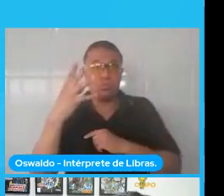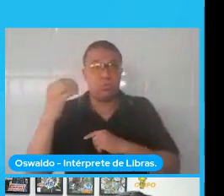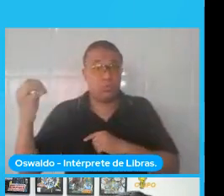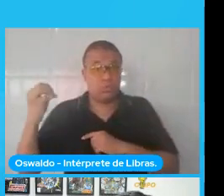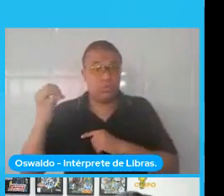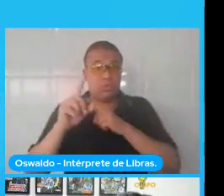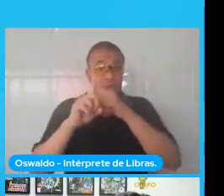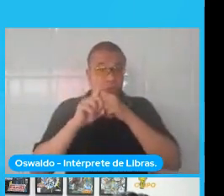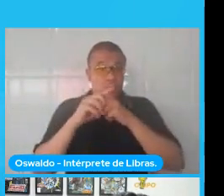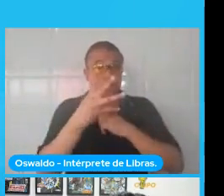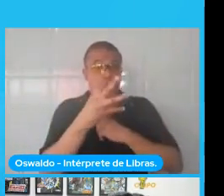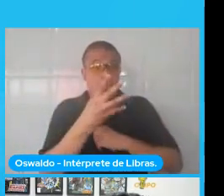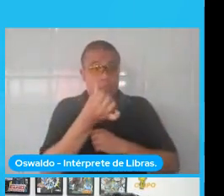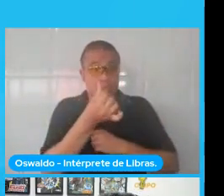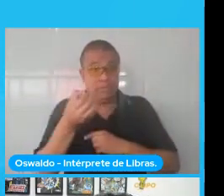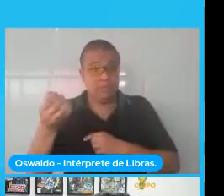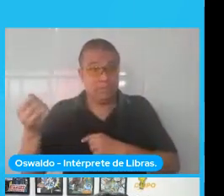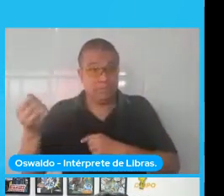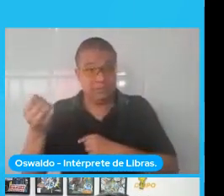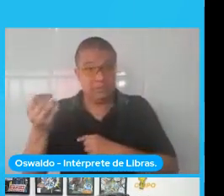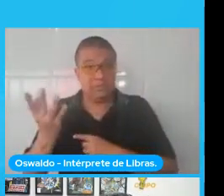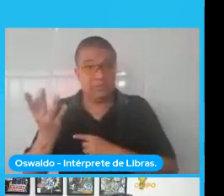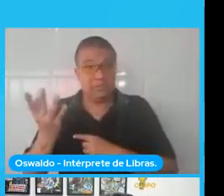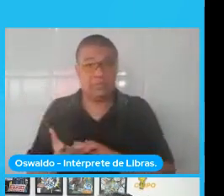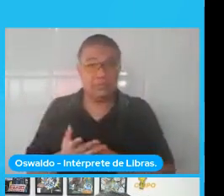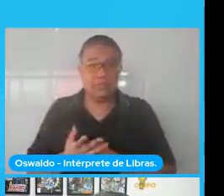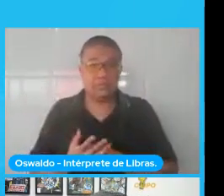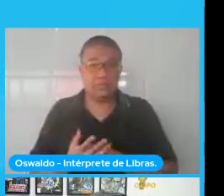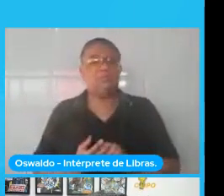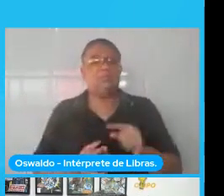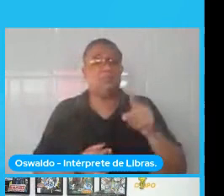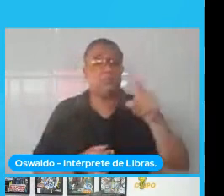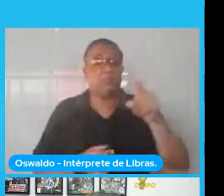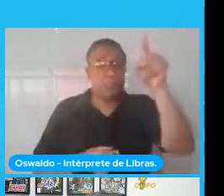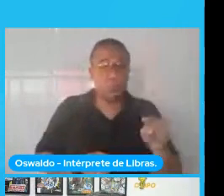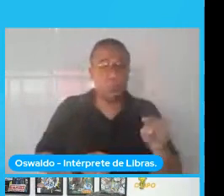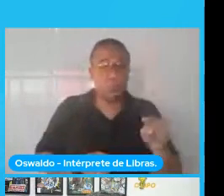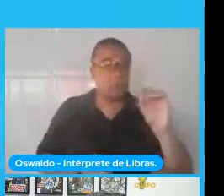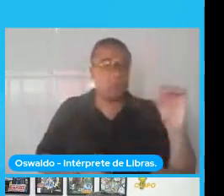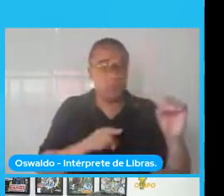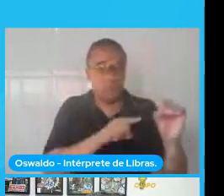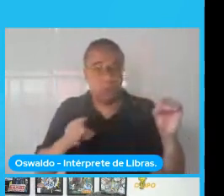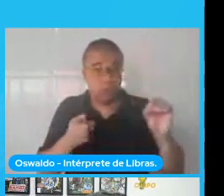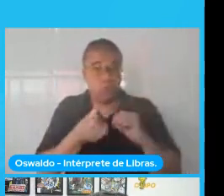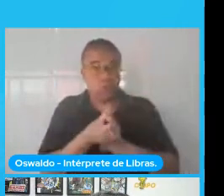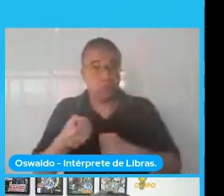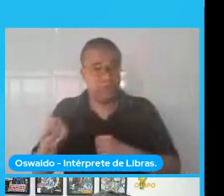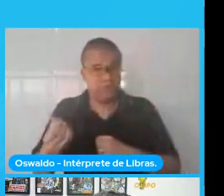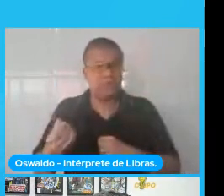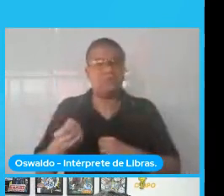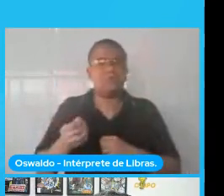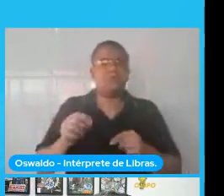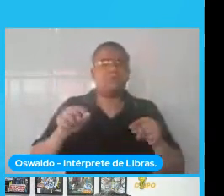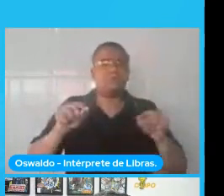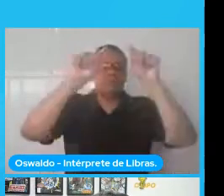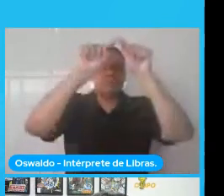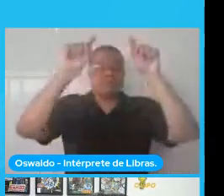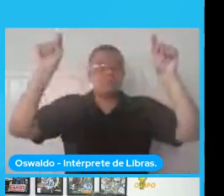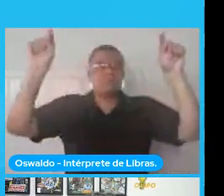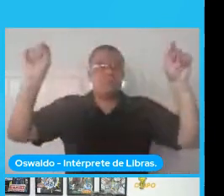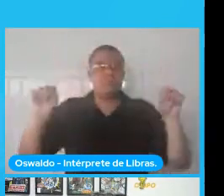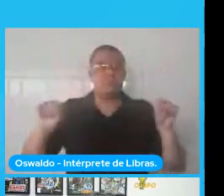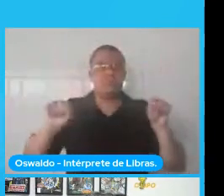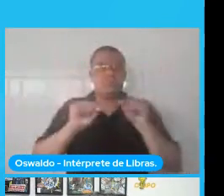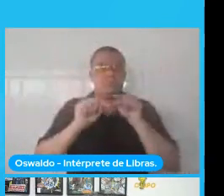e eu vou ter uma matriz de pixels 400 por 600 e aí cada célula dessa matriz vai ser representada